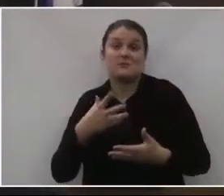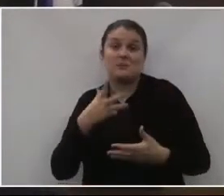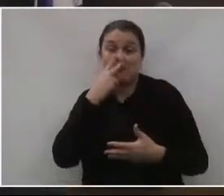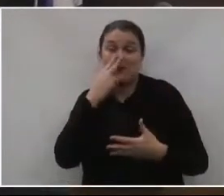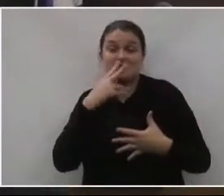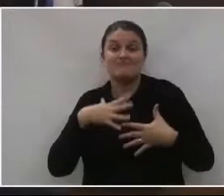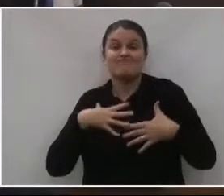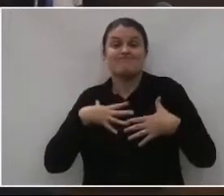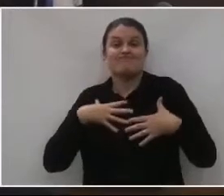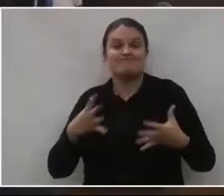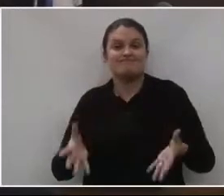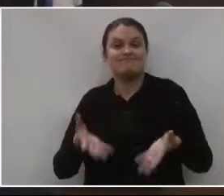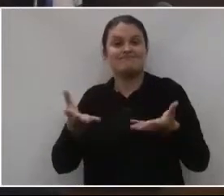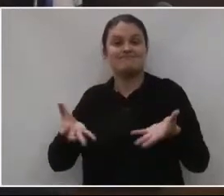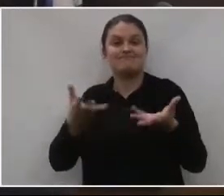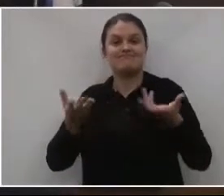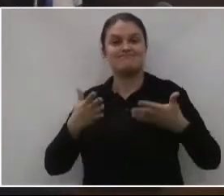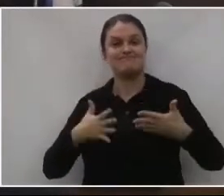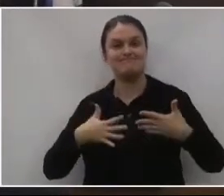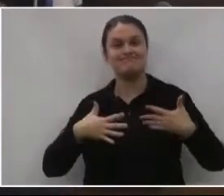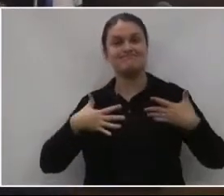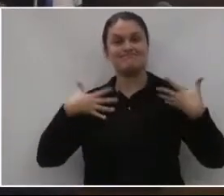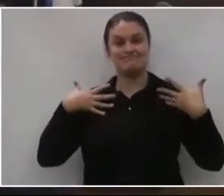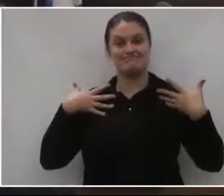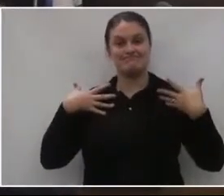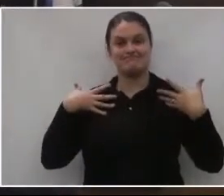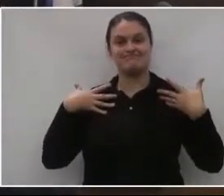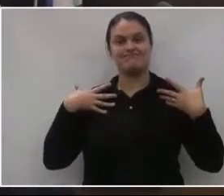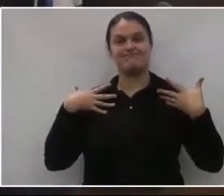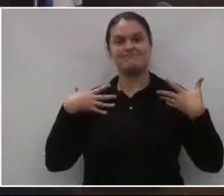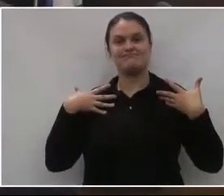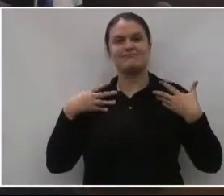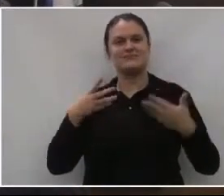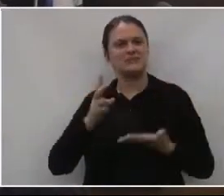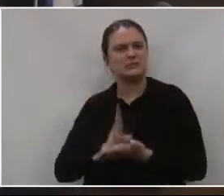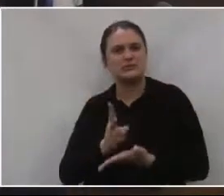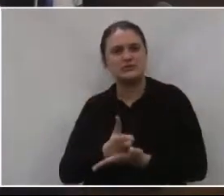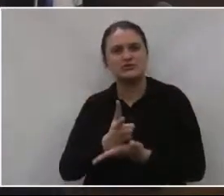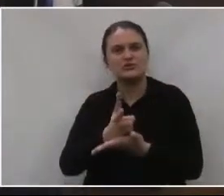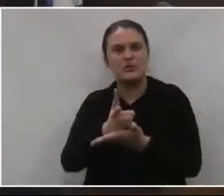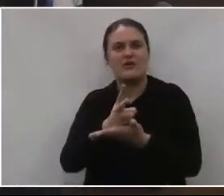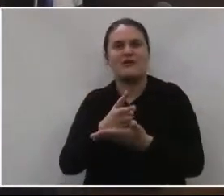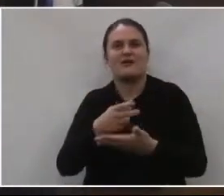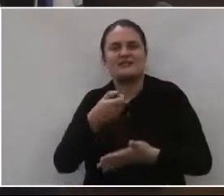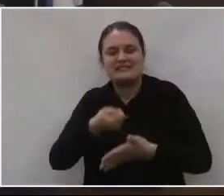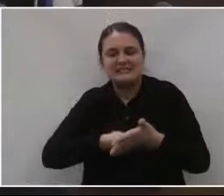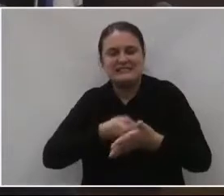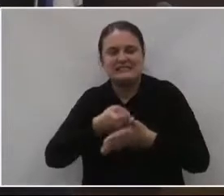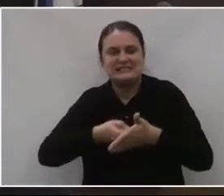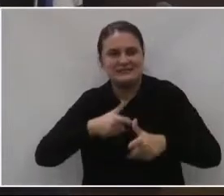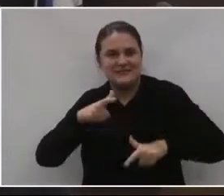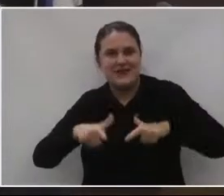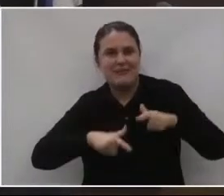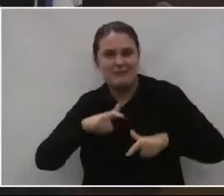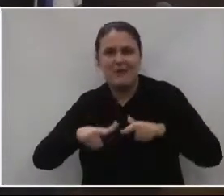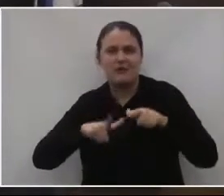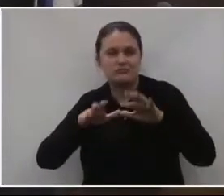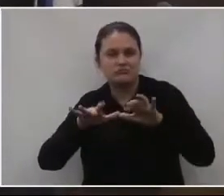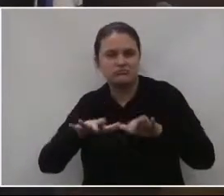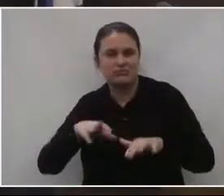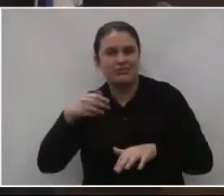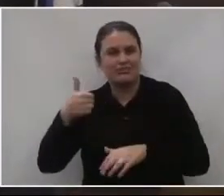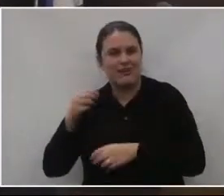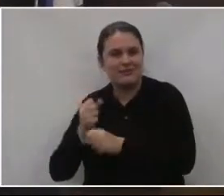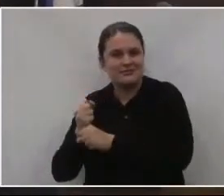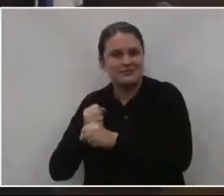aí me dava motivação, me dava ânimo para continuar esse árduo trabalho aí, já que vinha já há 10